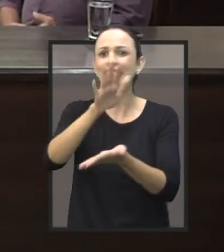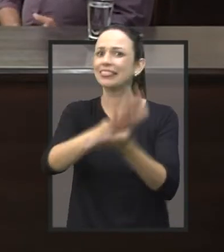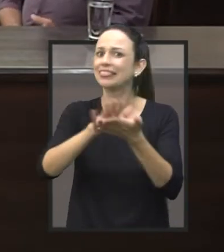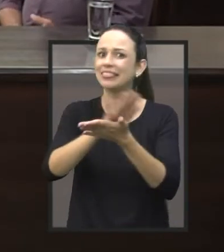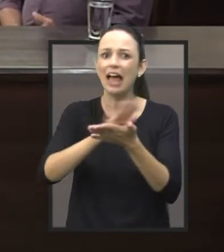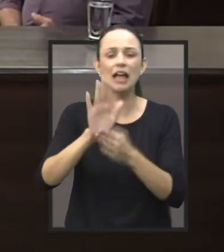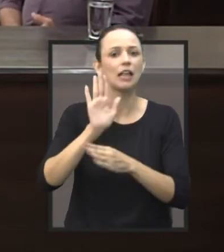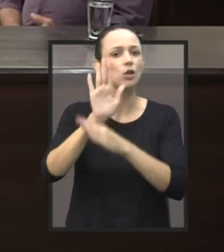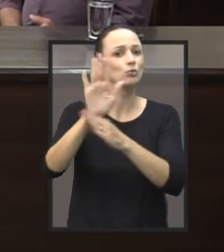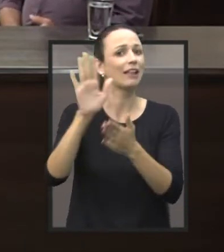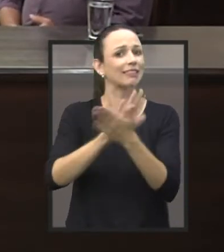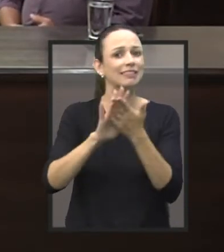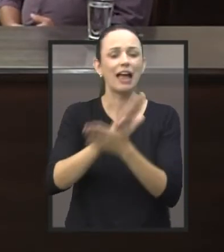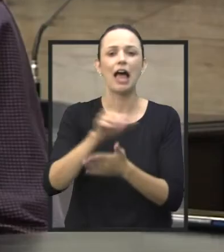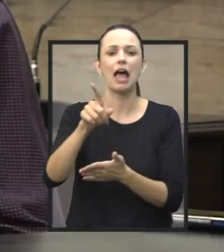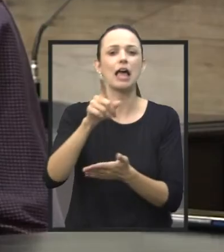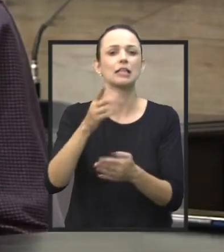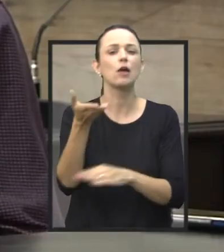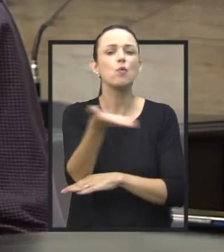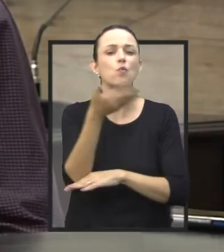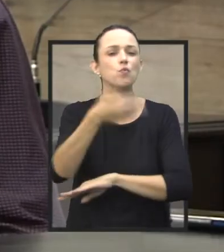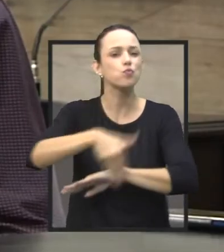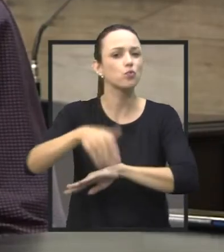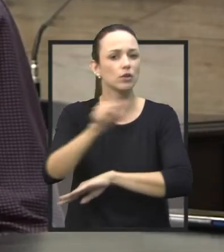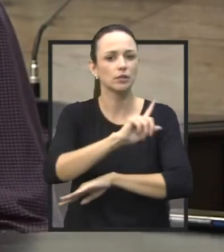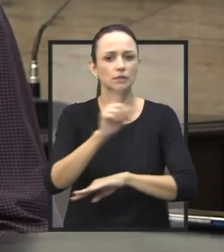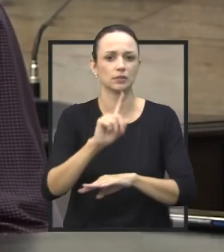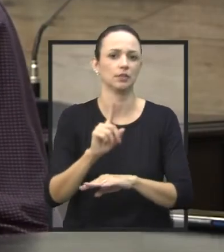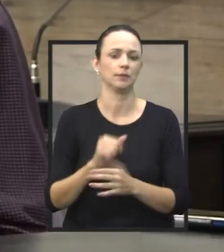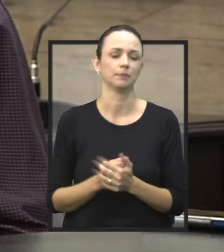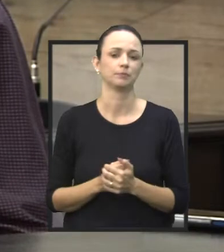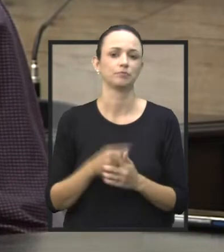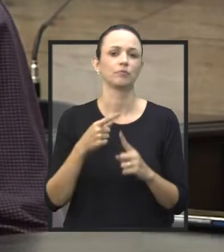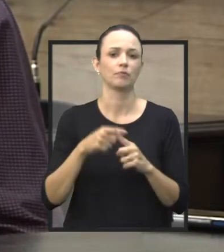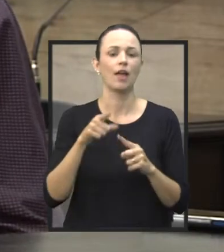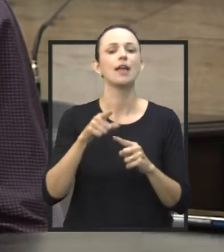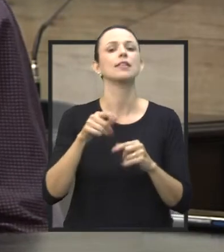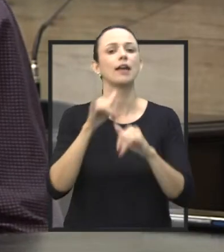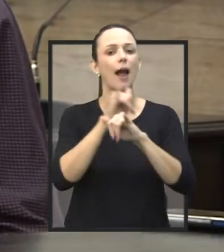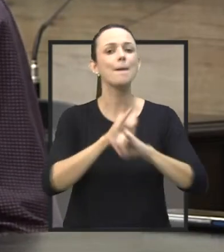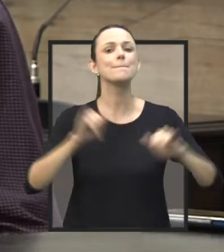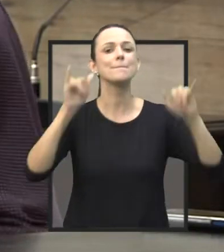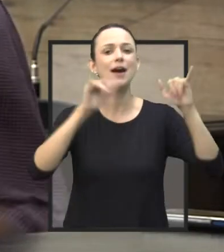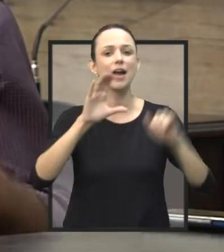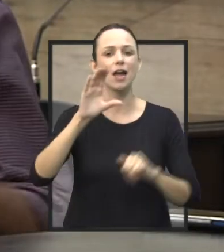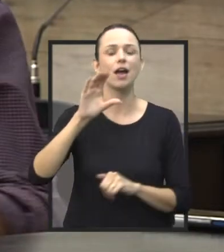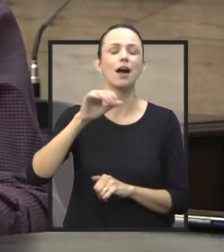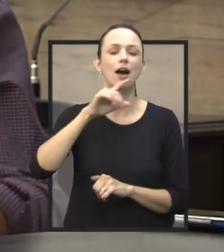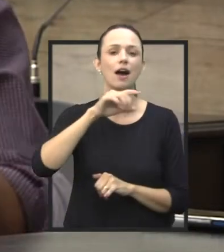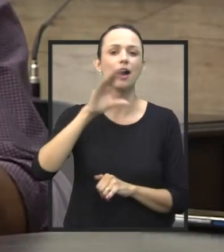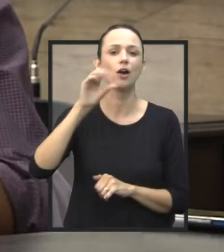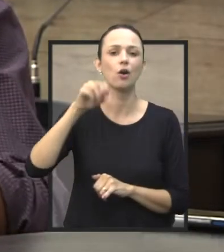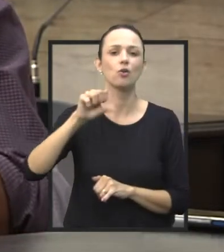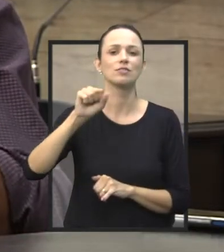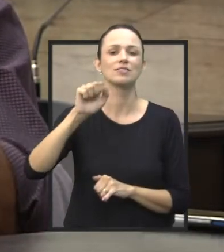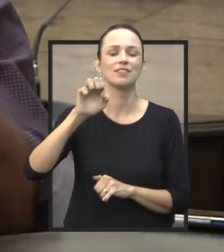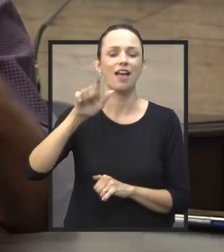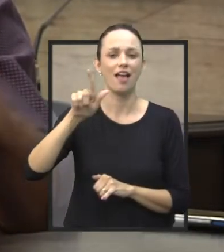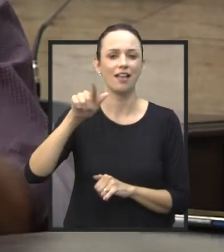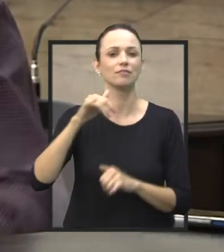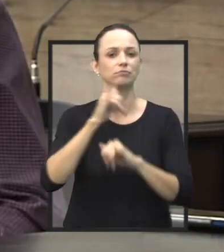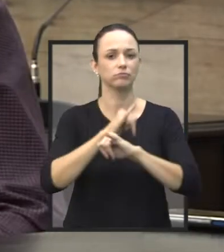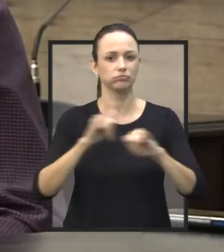Exatamente. É esse o lema da campanha, que o Conseg está fazendo, o Conseg, são vários